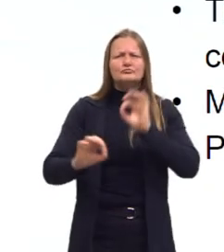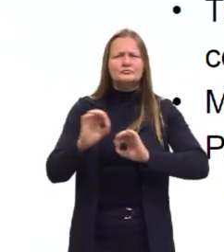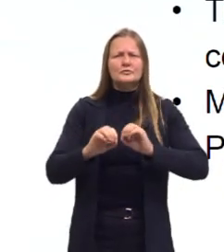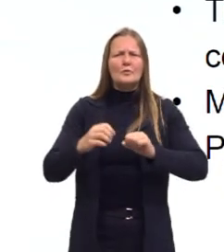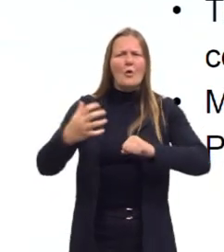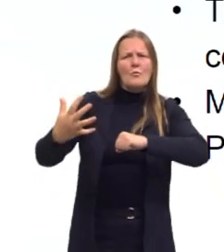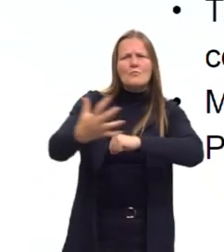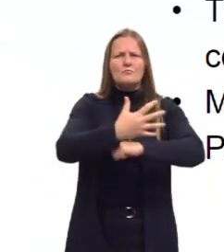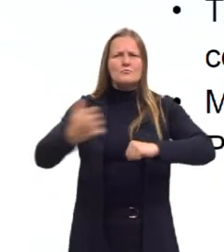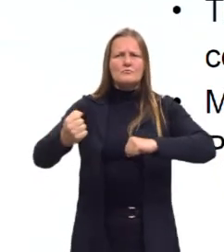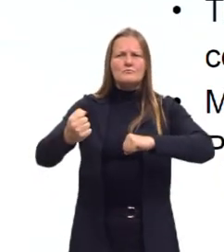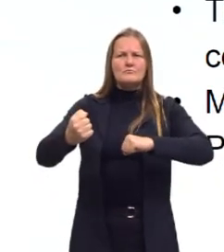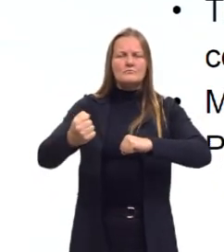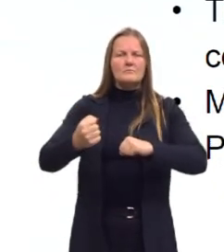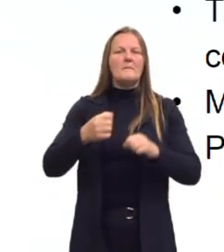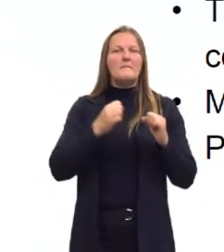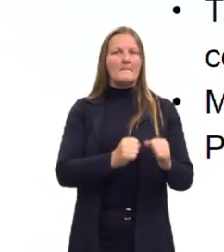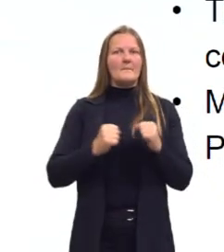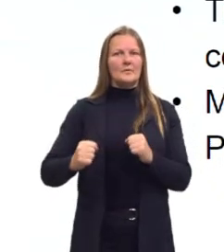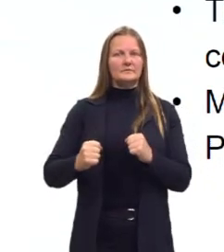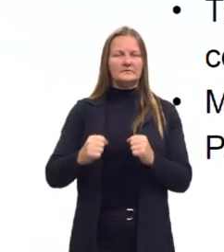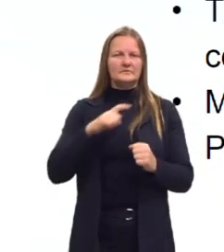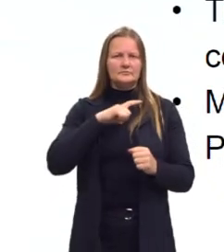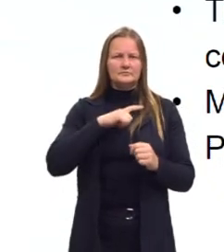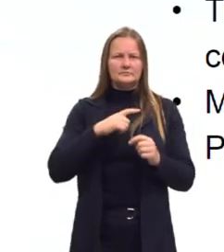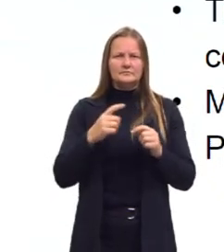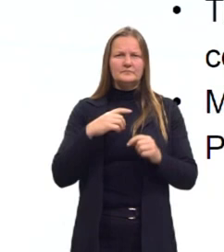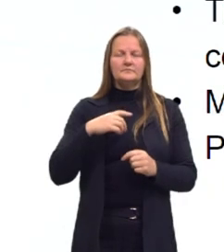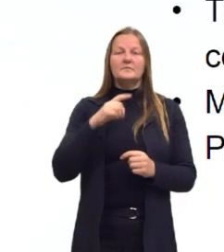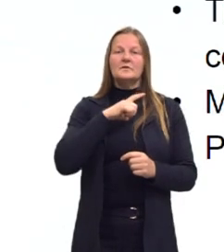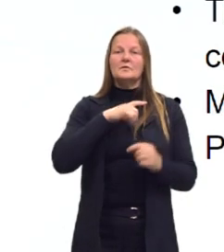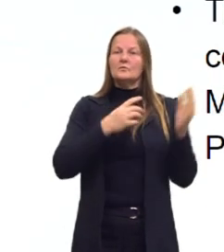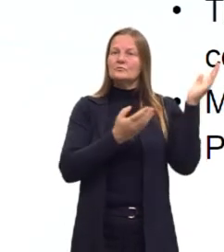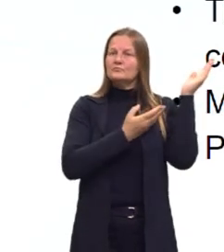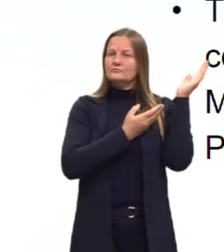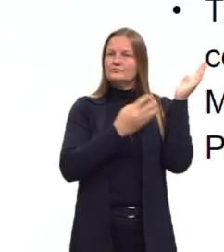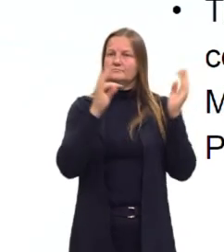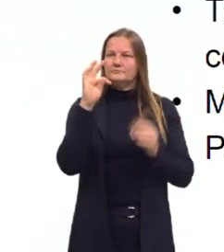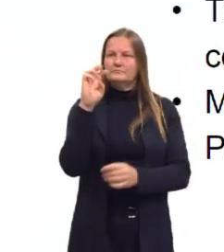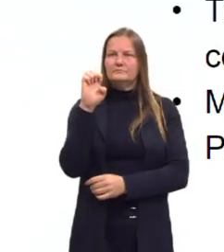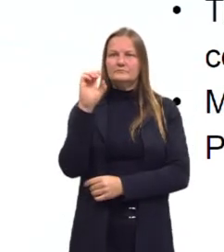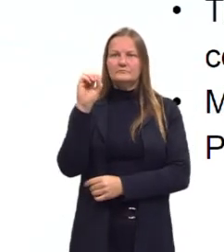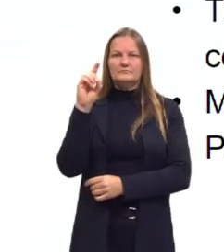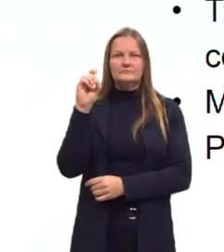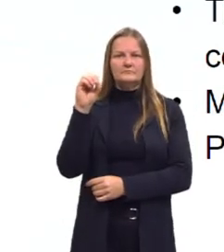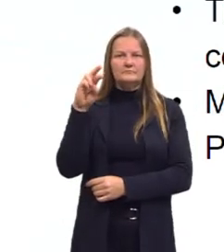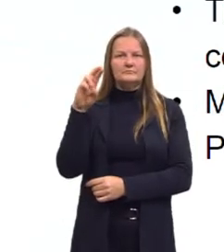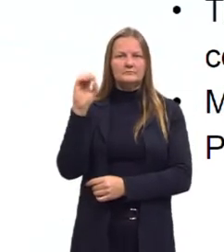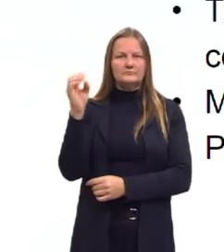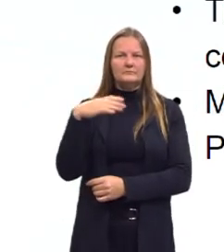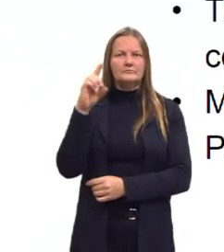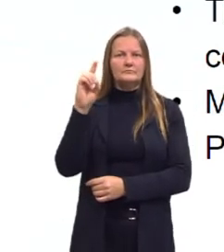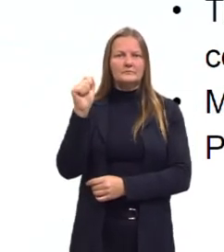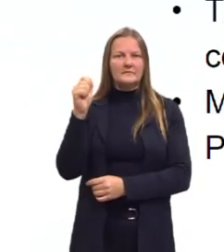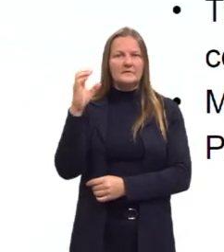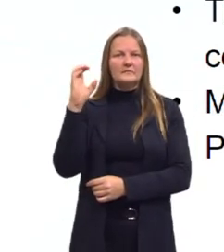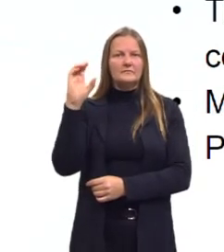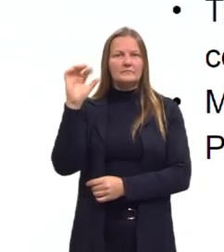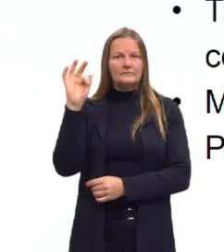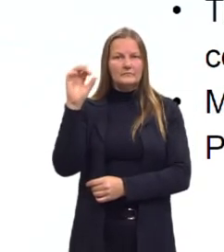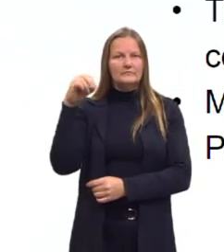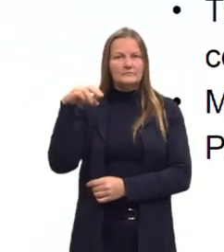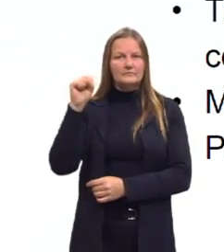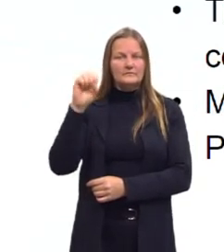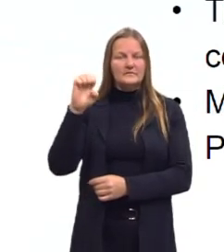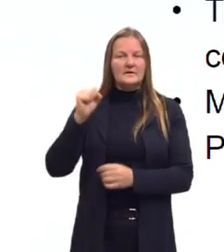golpe ali, uma tomada de poder por Deodoro da Fonseca, e acaba o período da monarquia. Então, entre